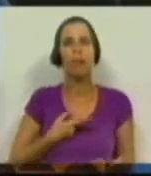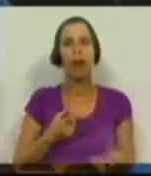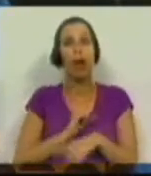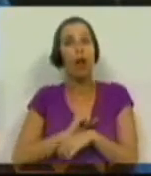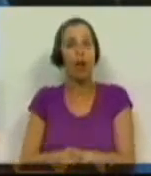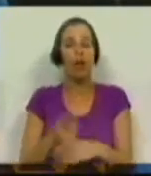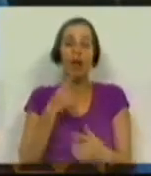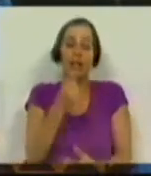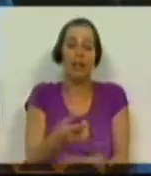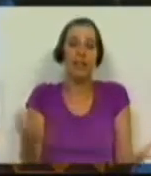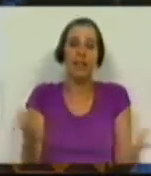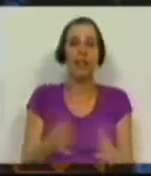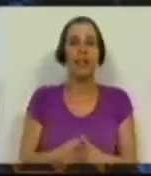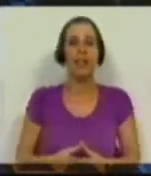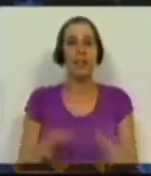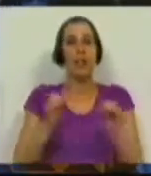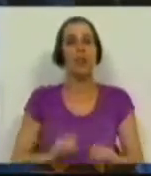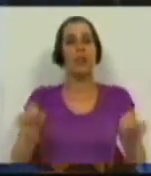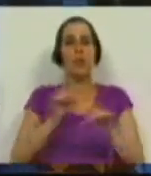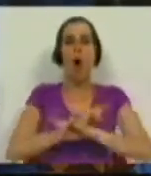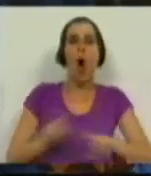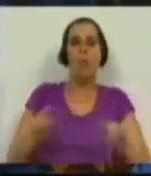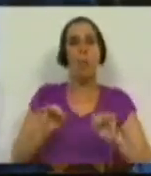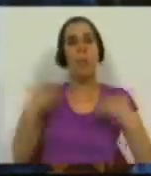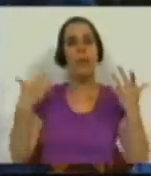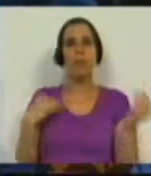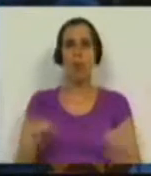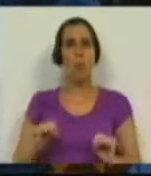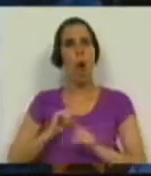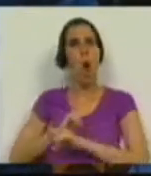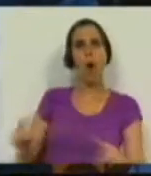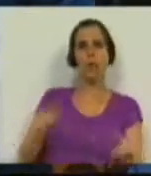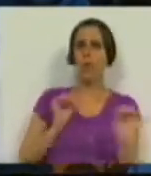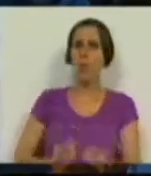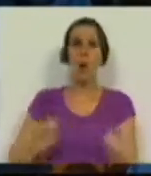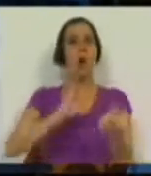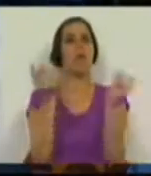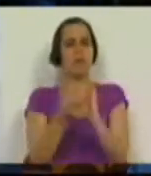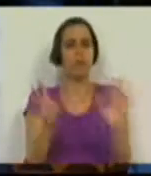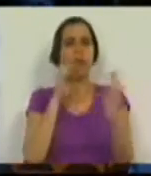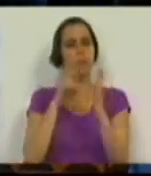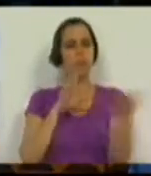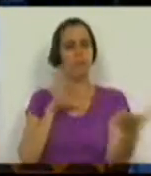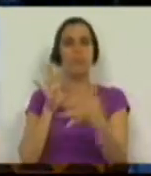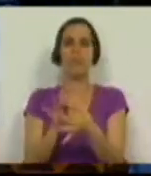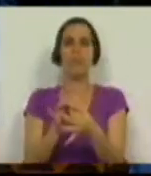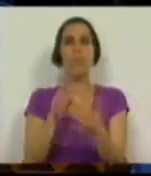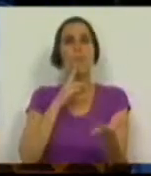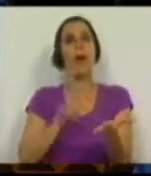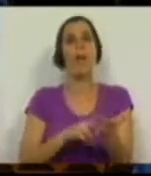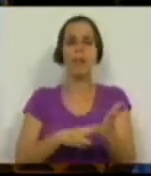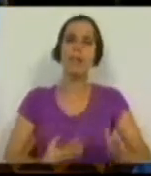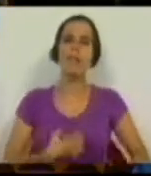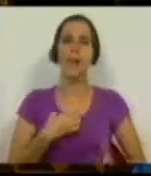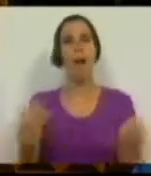desde logo, referir que nenhuma objeção de princípio temos à proposta, pelo contrário, ela vai ao encontro de uma realidade